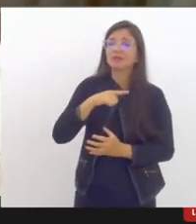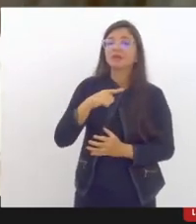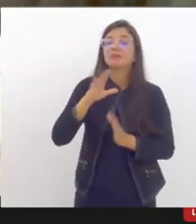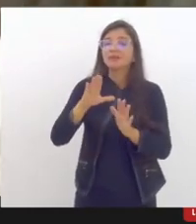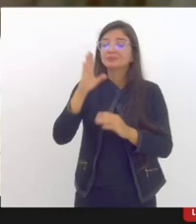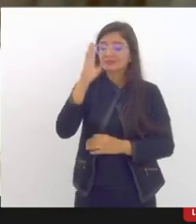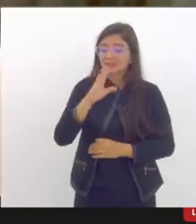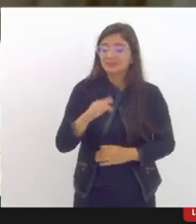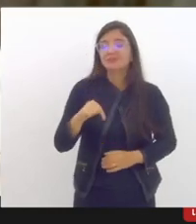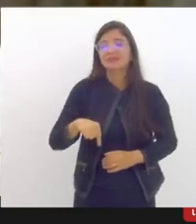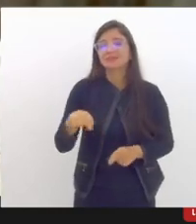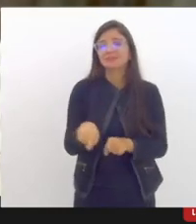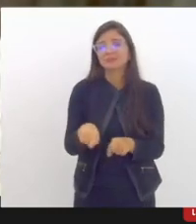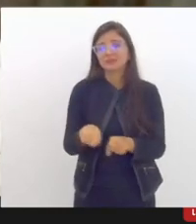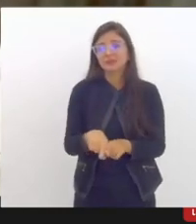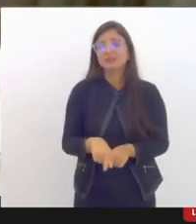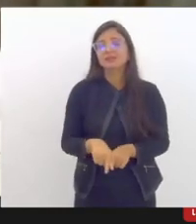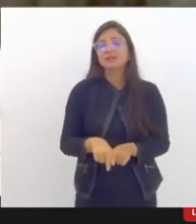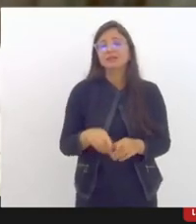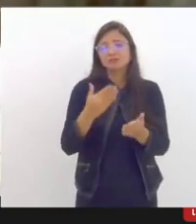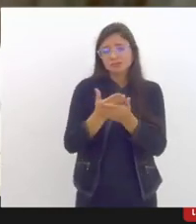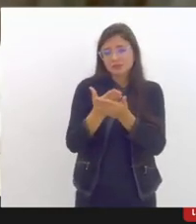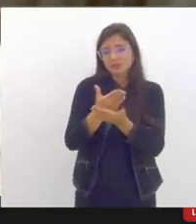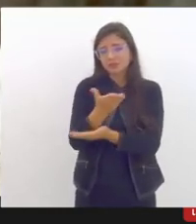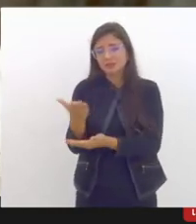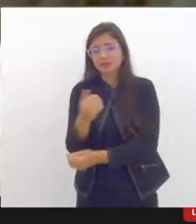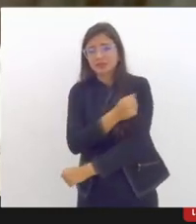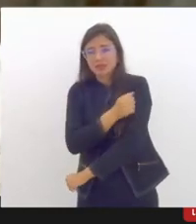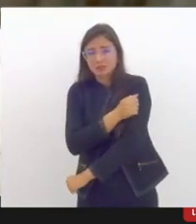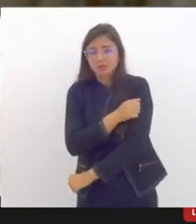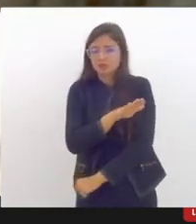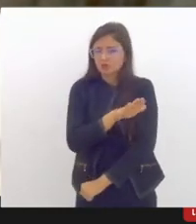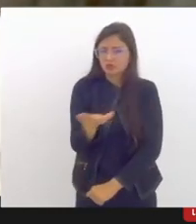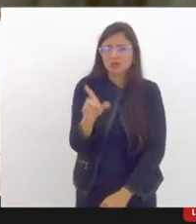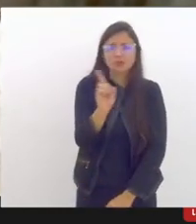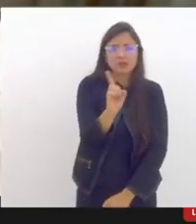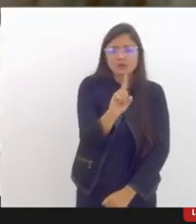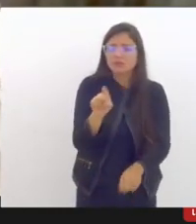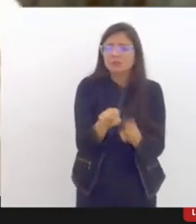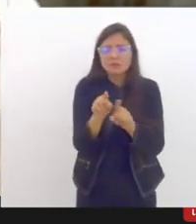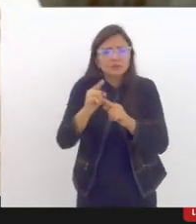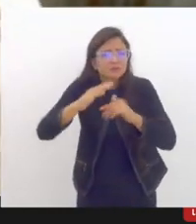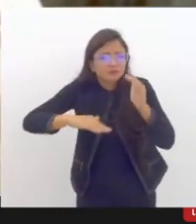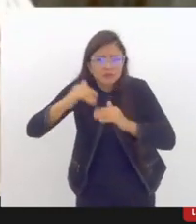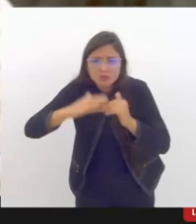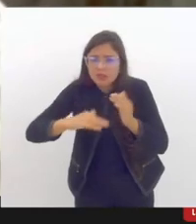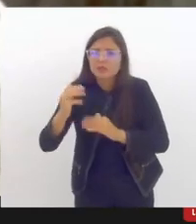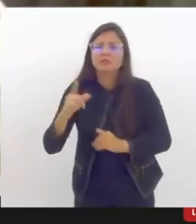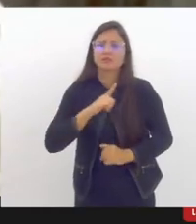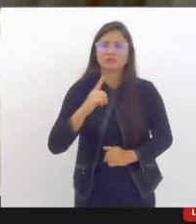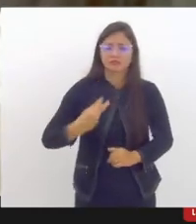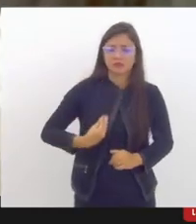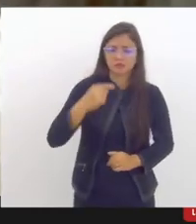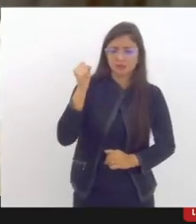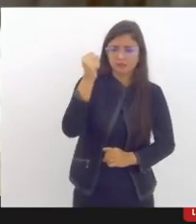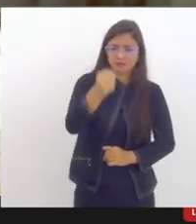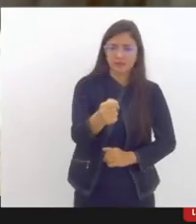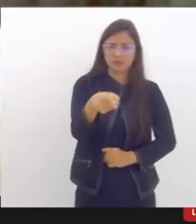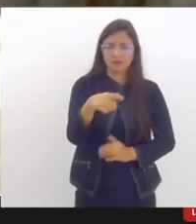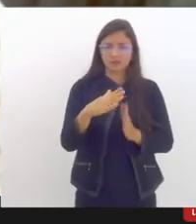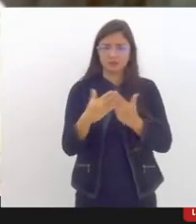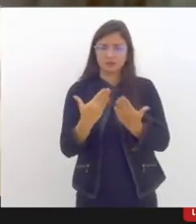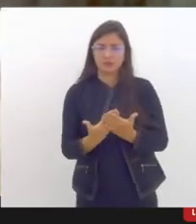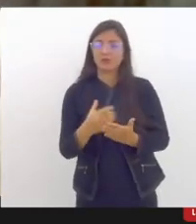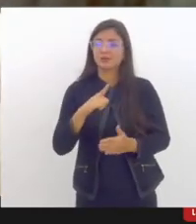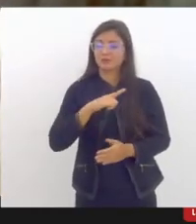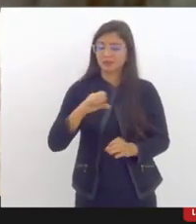estudantes acho que a comunidade escolar como um todo todos os profissionais envolvidos nesse assunto estão muito impactados